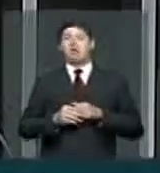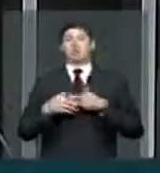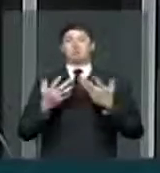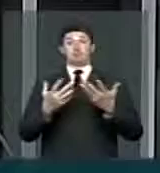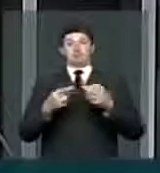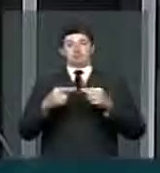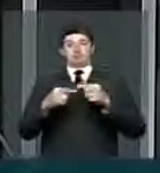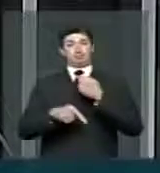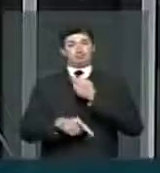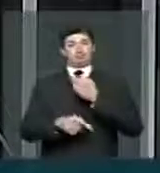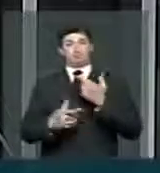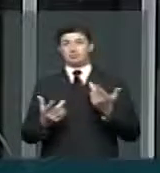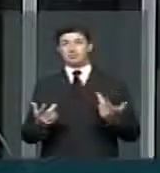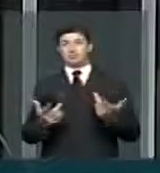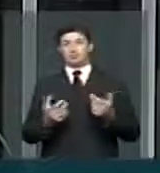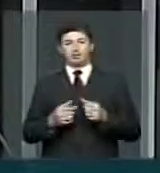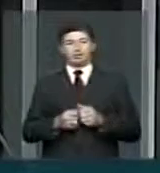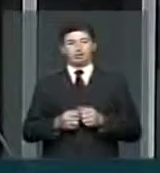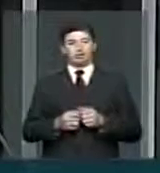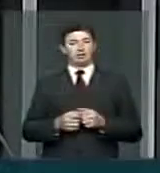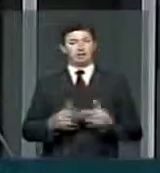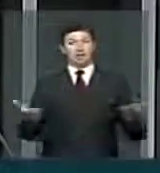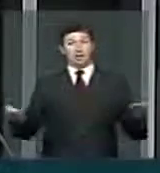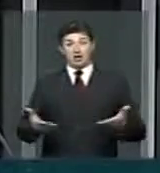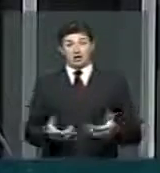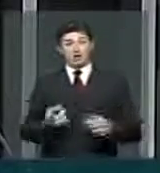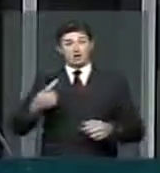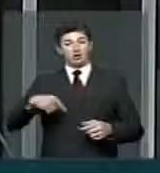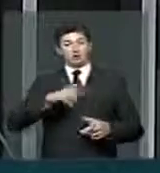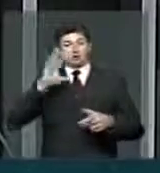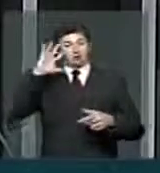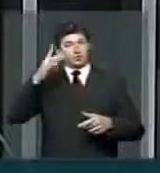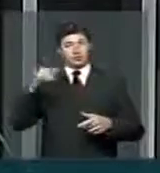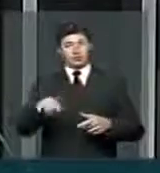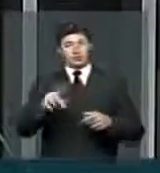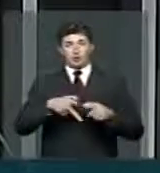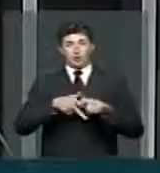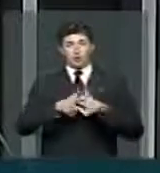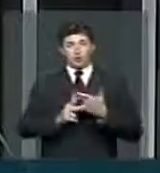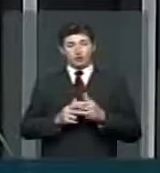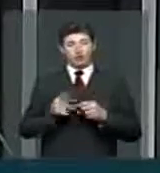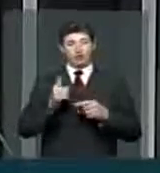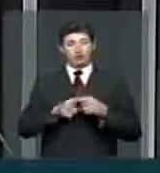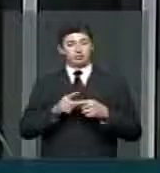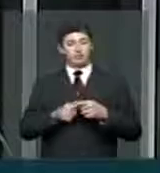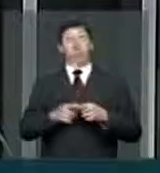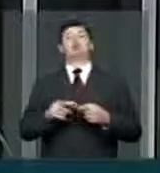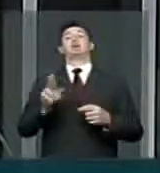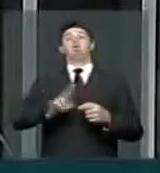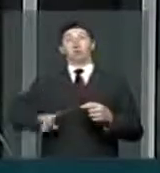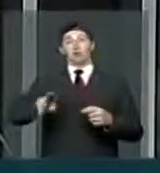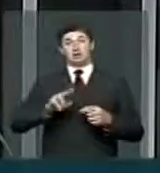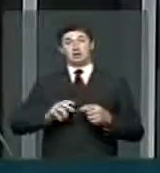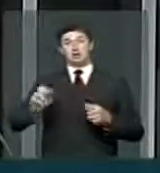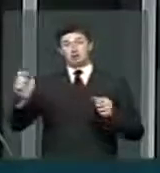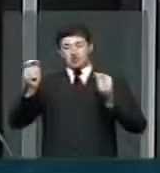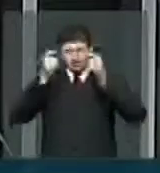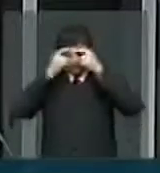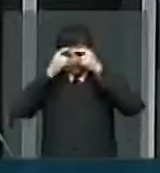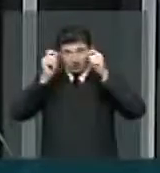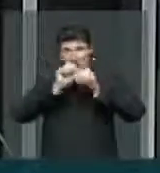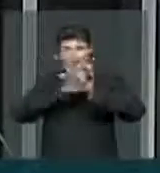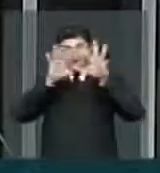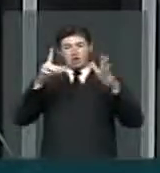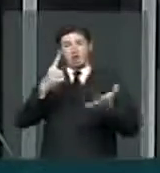contrassenso que está sendo, neste momento, corrigido pela investida, lúcida e